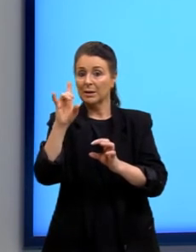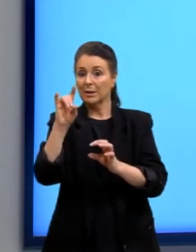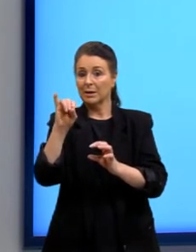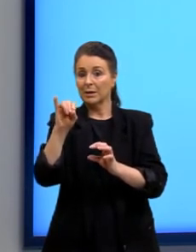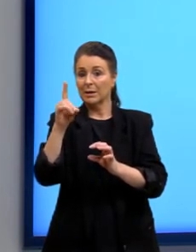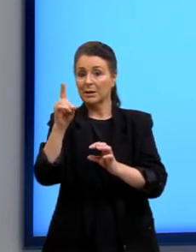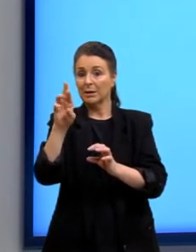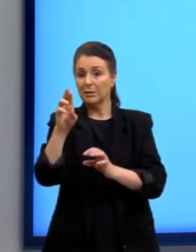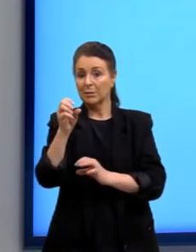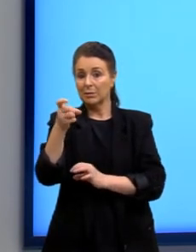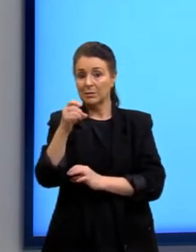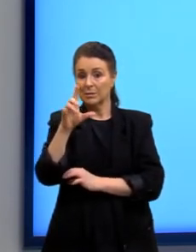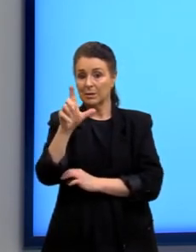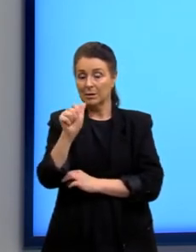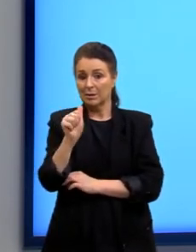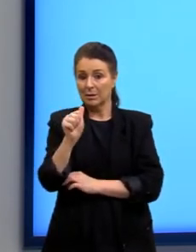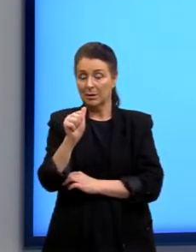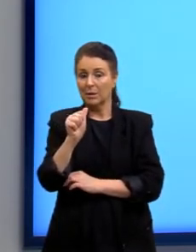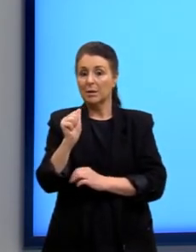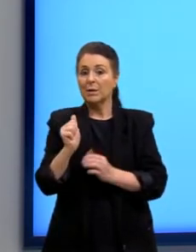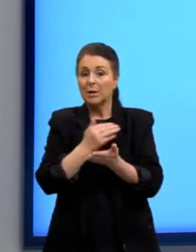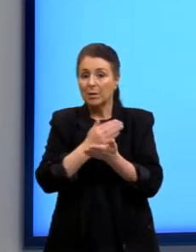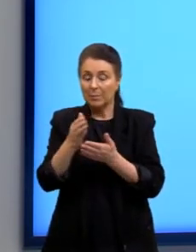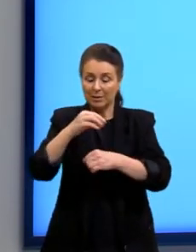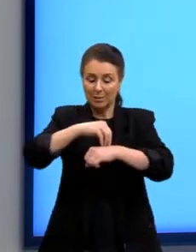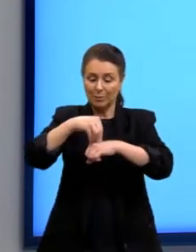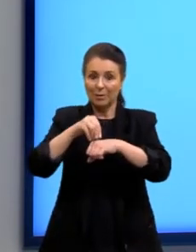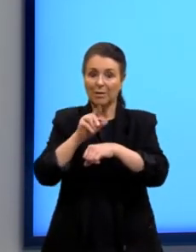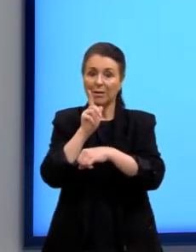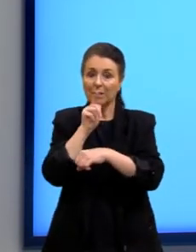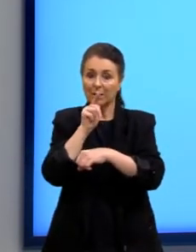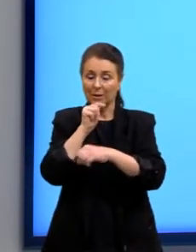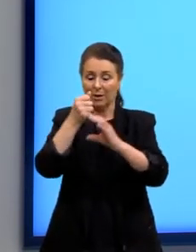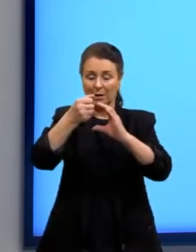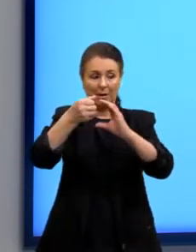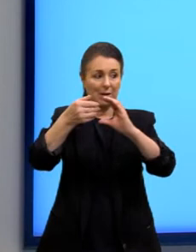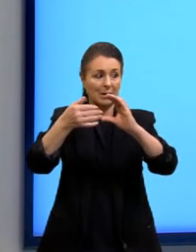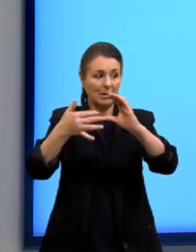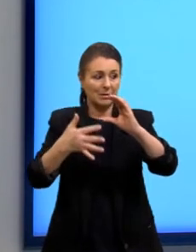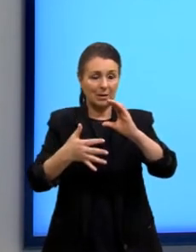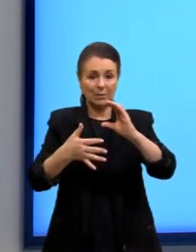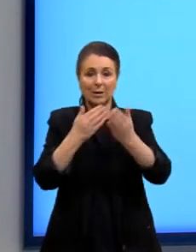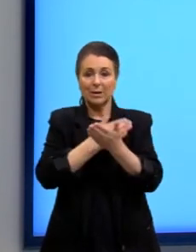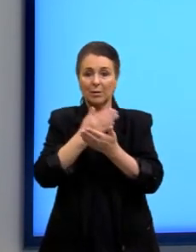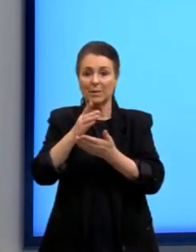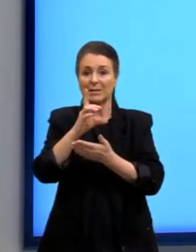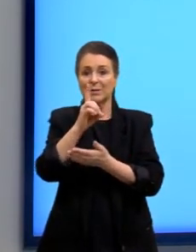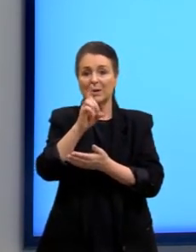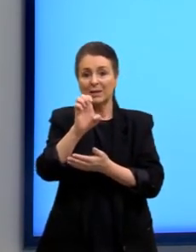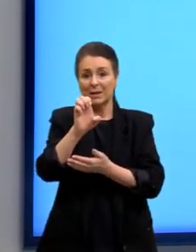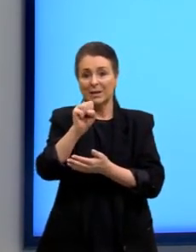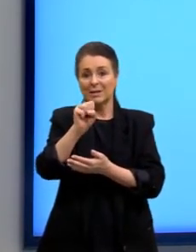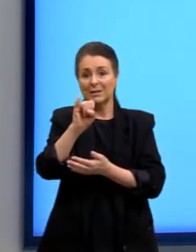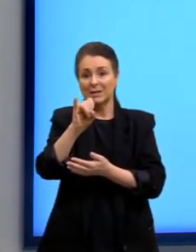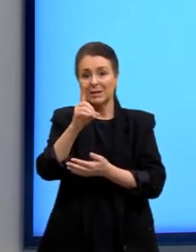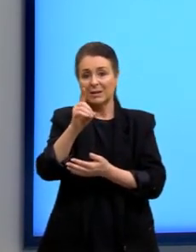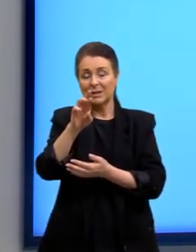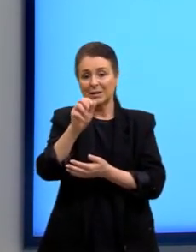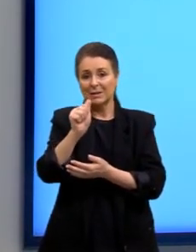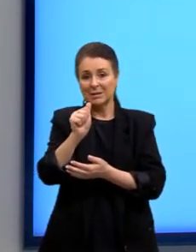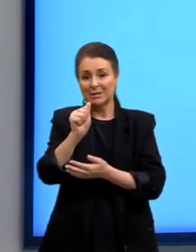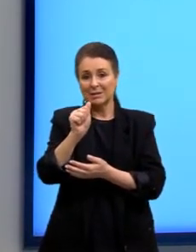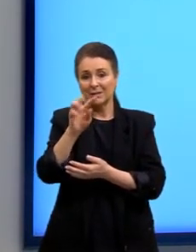ácido, formando a molécula da água, para caracterizar a desidratação, e o anidrito